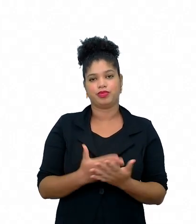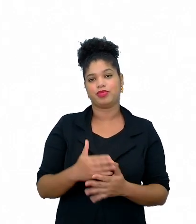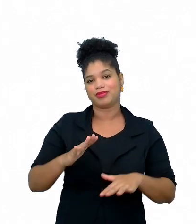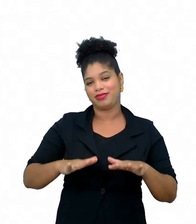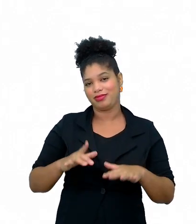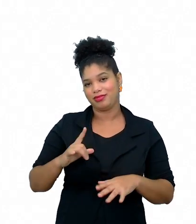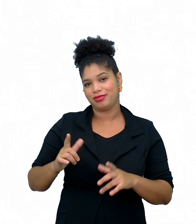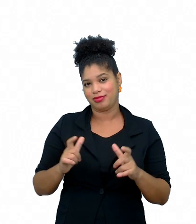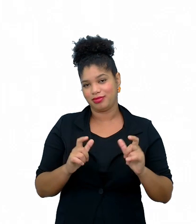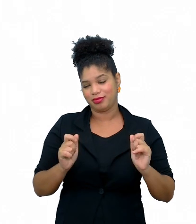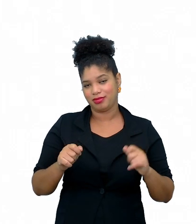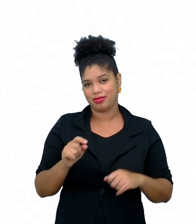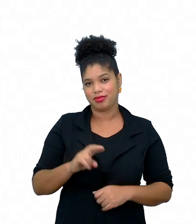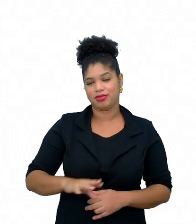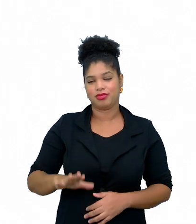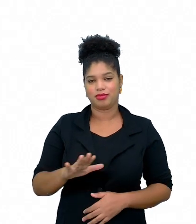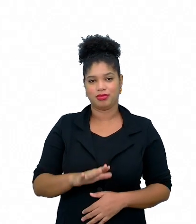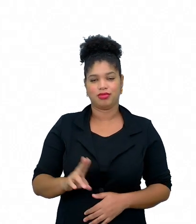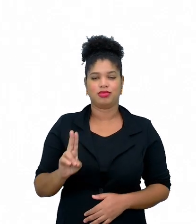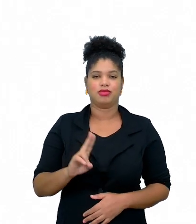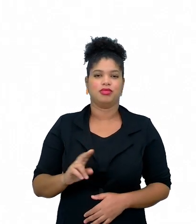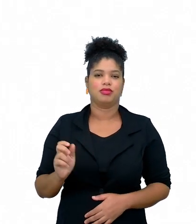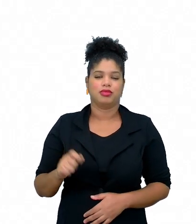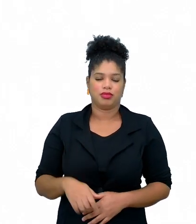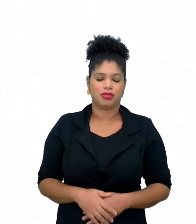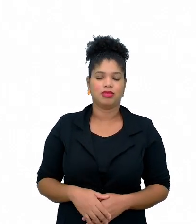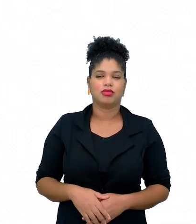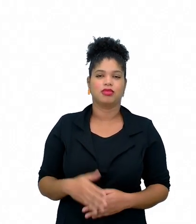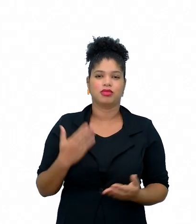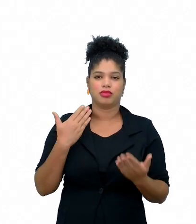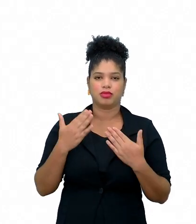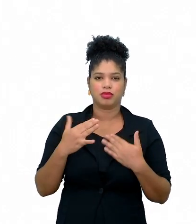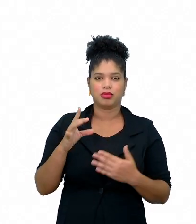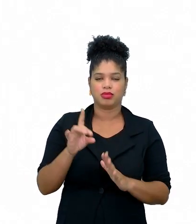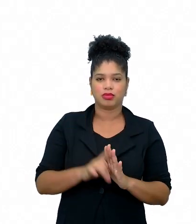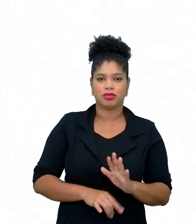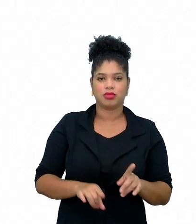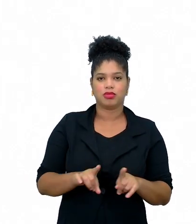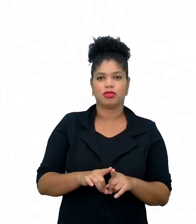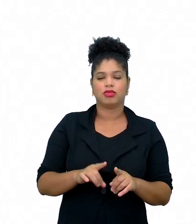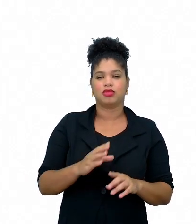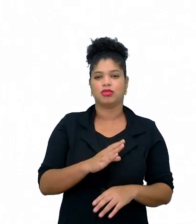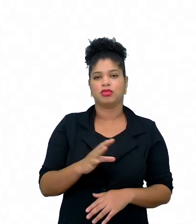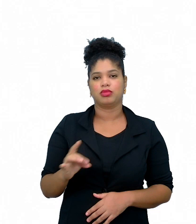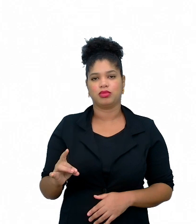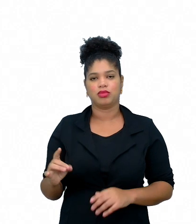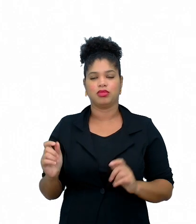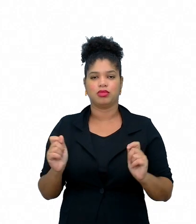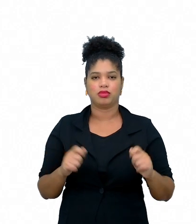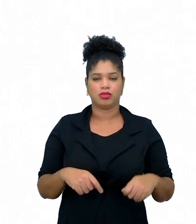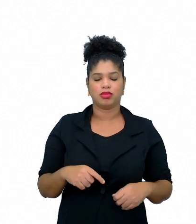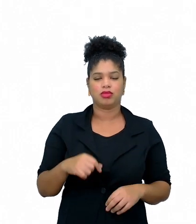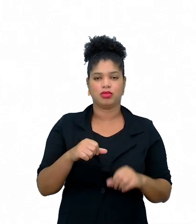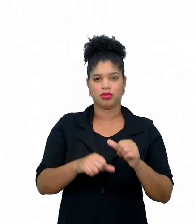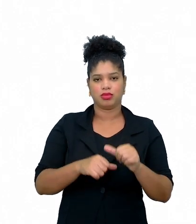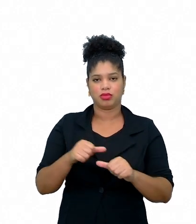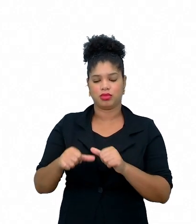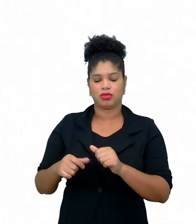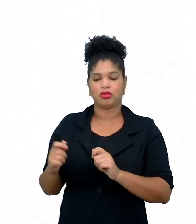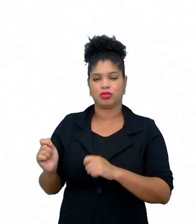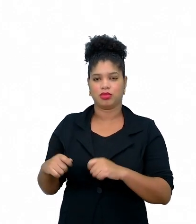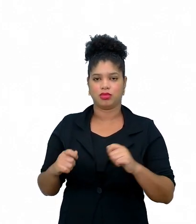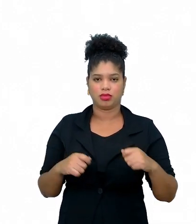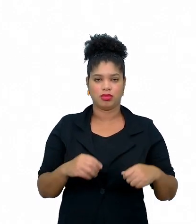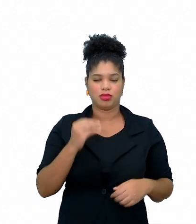né, pode ter esse espaço, né, então, veja com o diretor, com o coordenador, se é possível fazer algumas alterações, né,